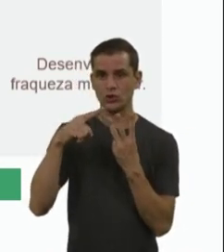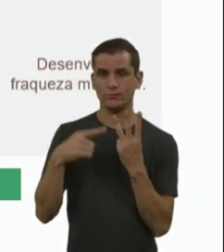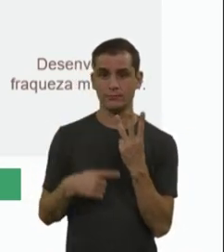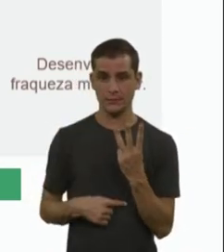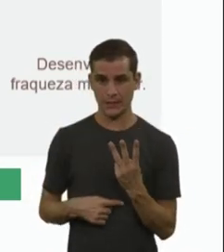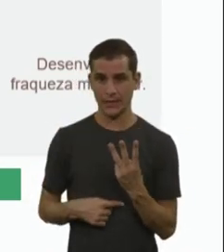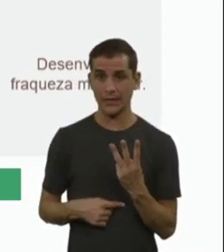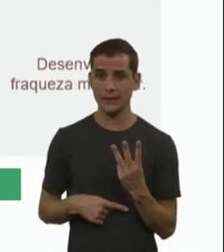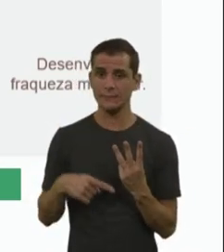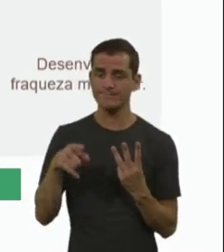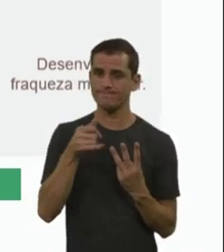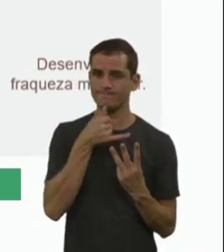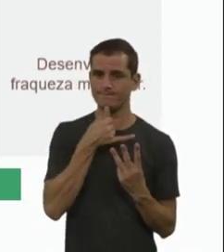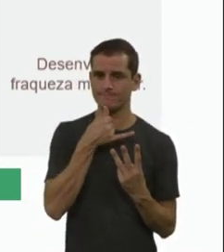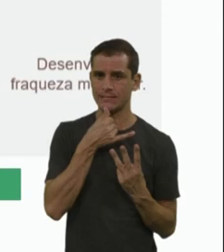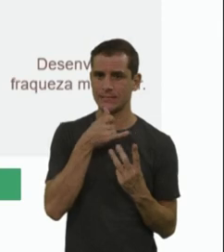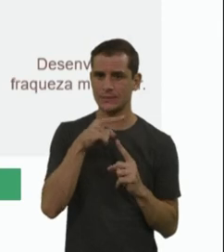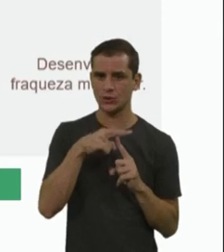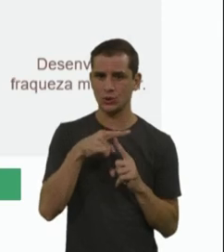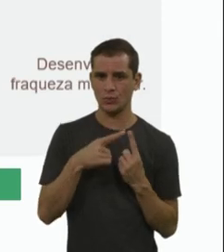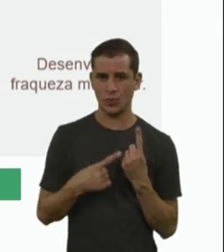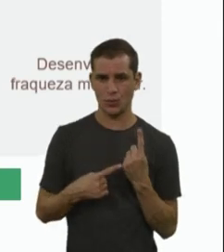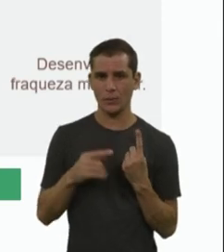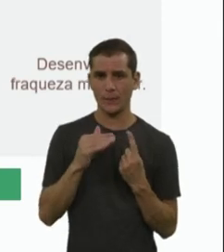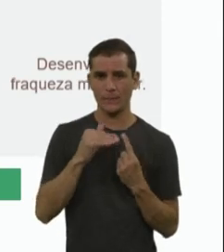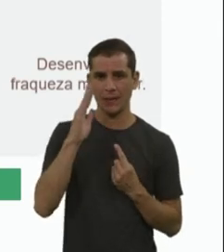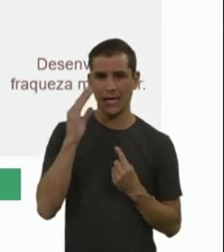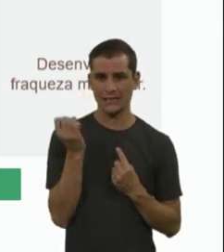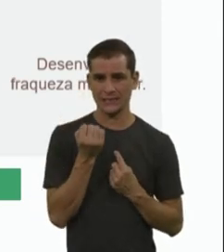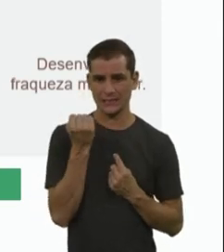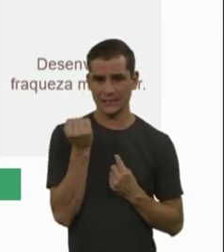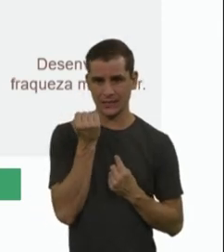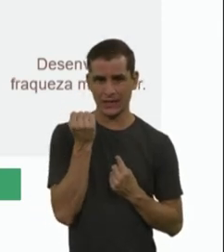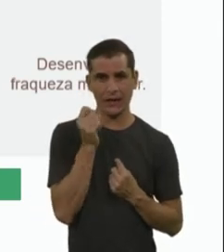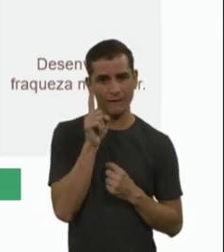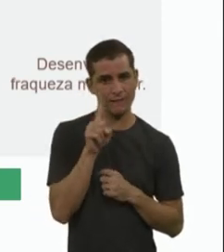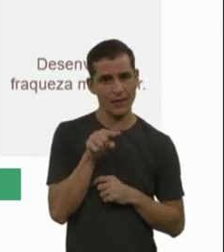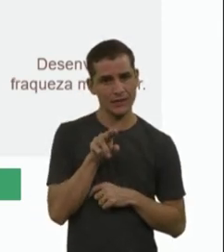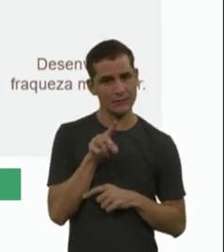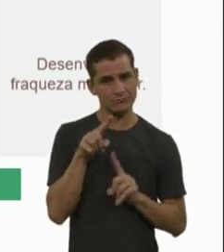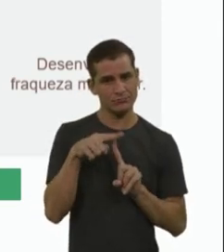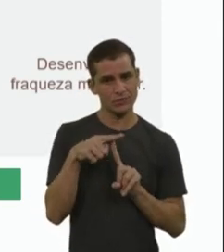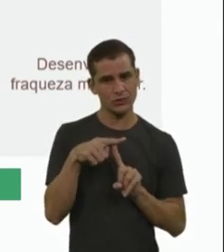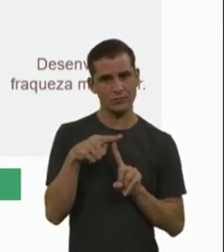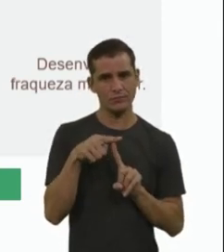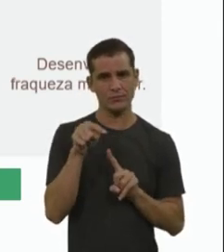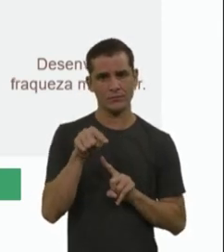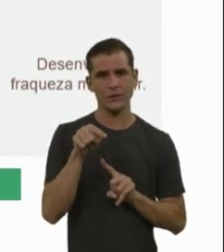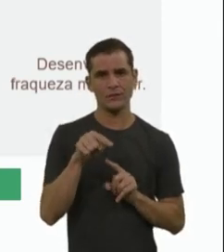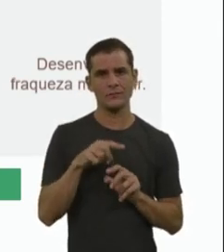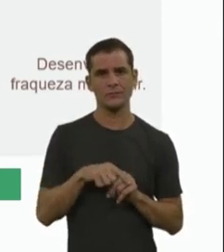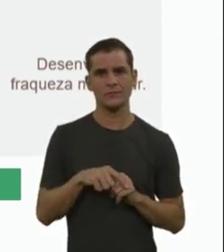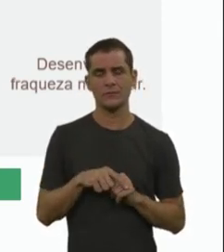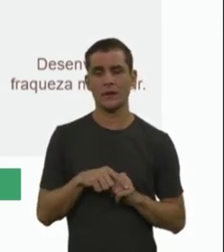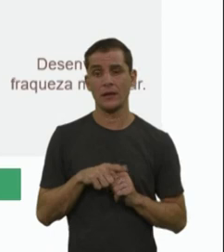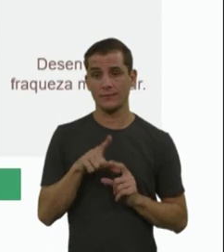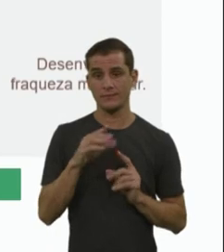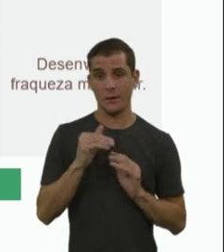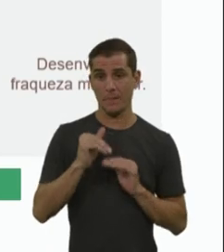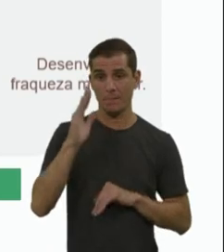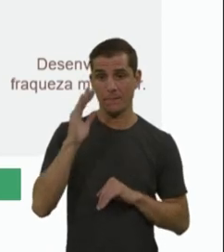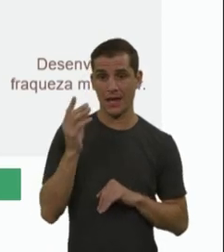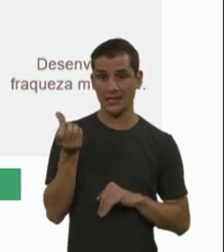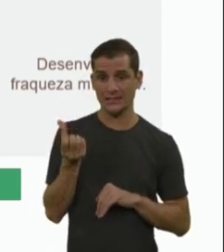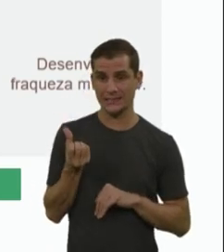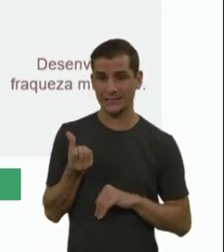Infelizmente, ele é a nossa forma mais grave, que é o tipo Werner Hoffman, infelizmente a mais frequente, então quase 60% dos casos. O que